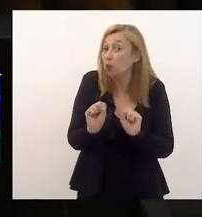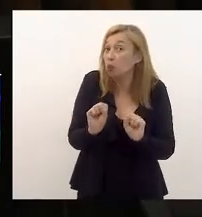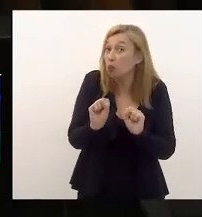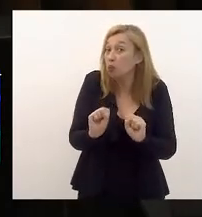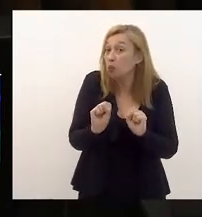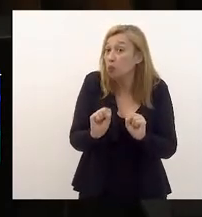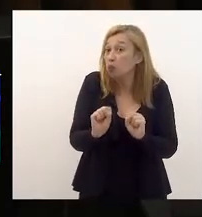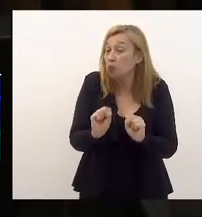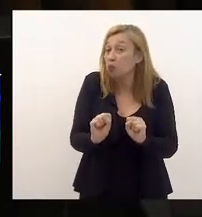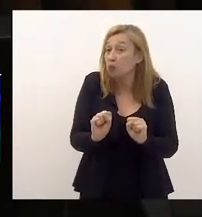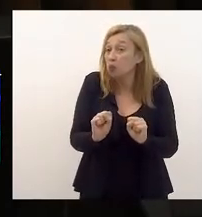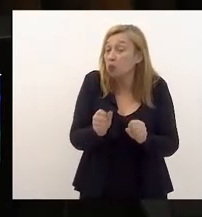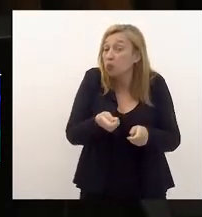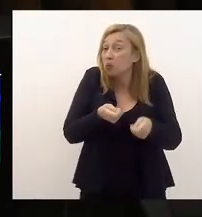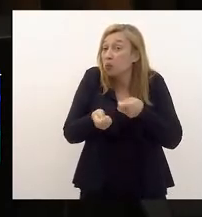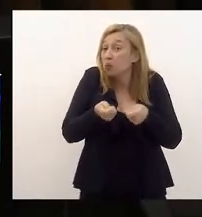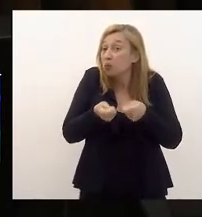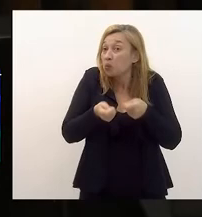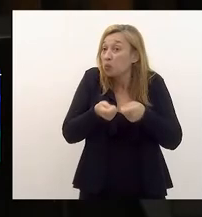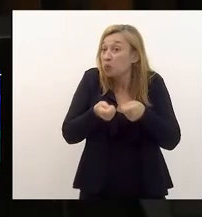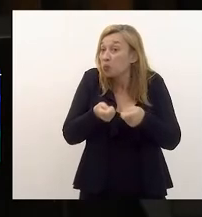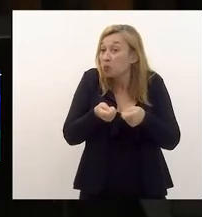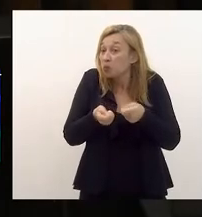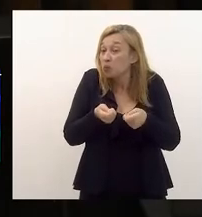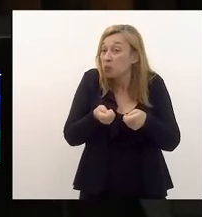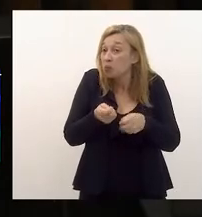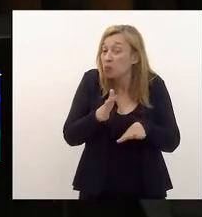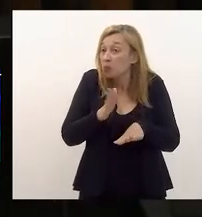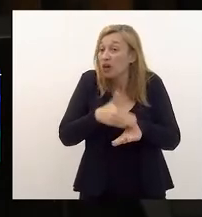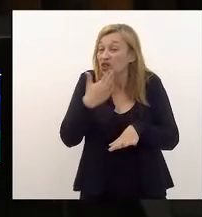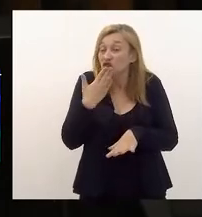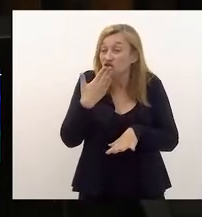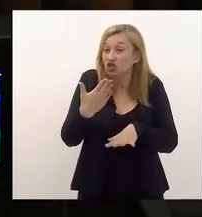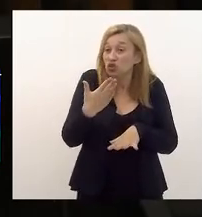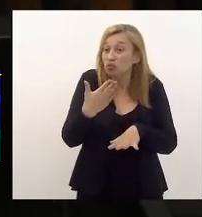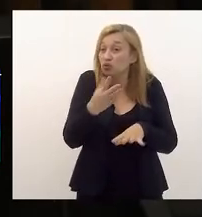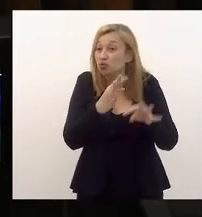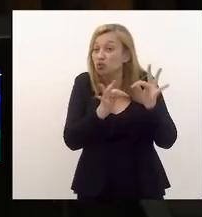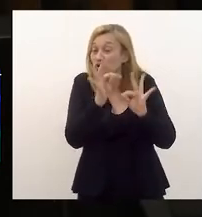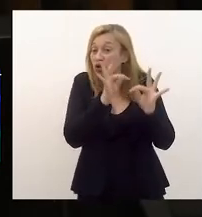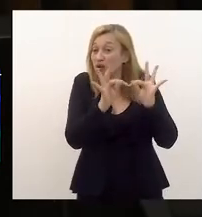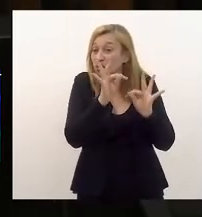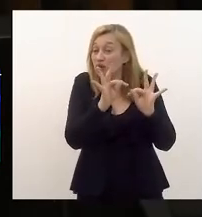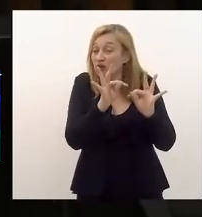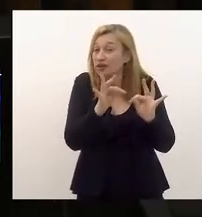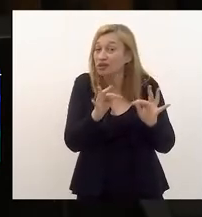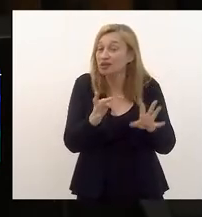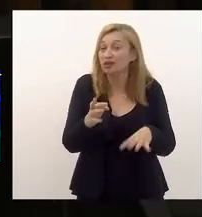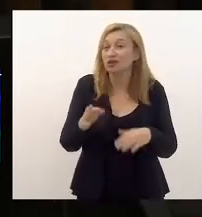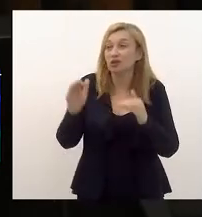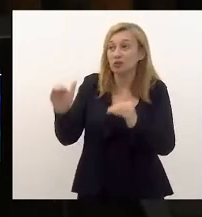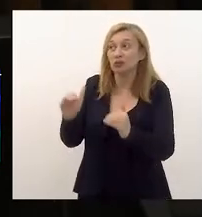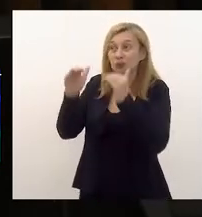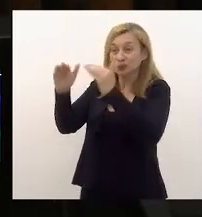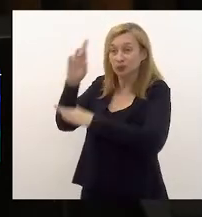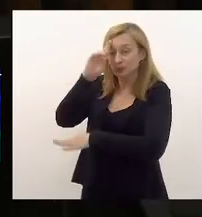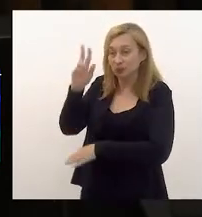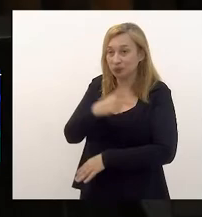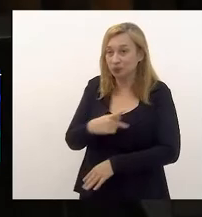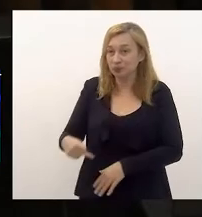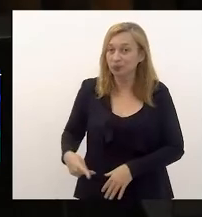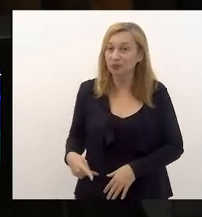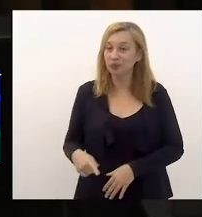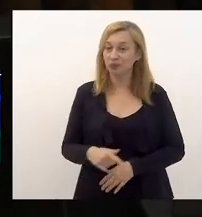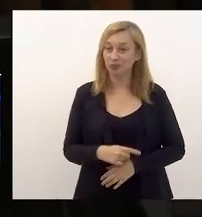ter controle sobre os mais diversos tipos de eletrônicos. Vossa Excelência, quando